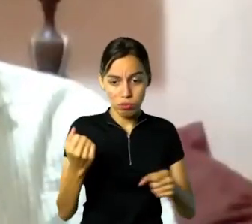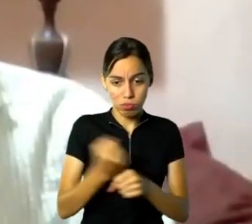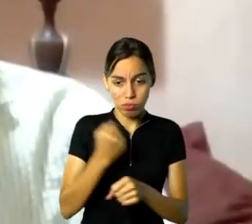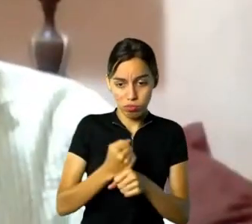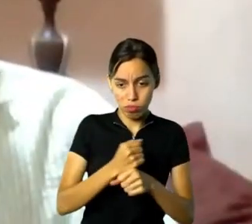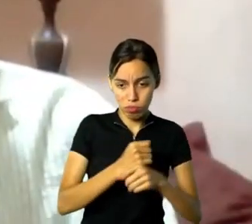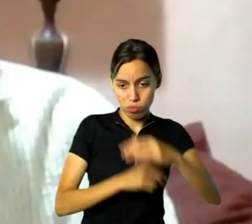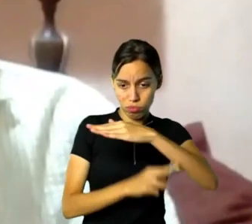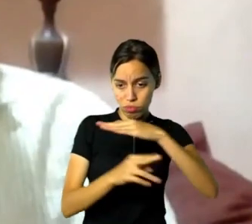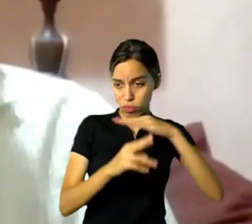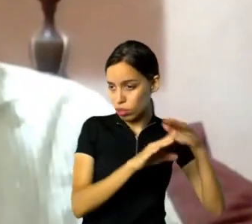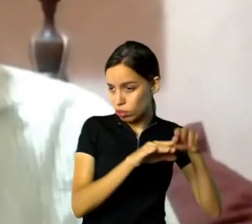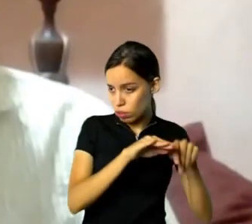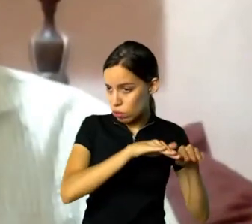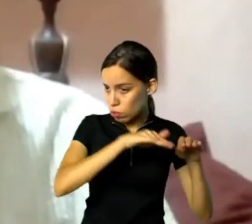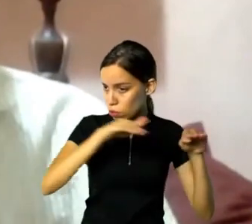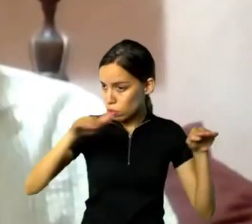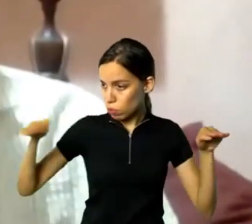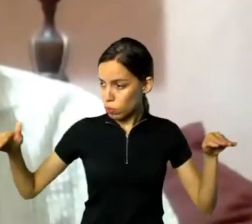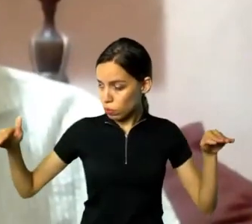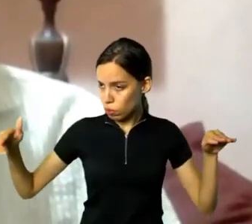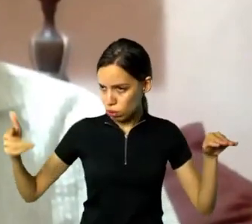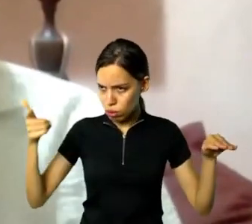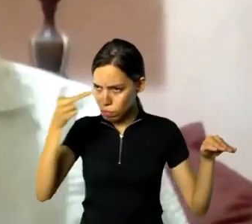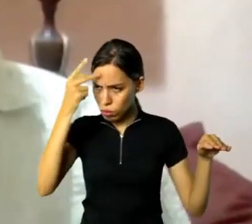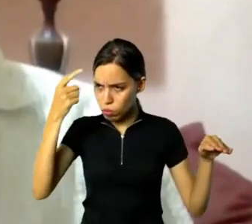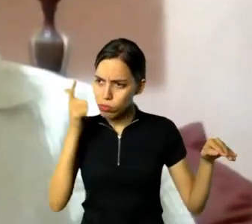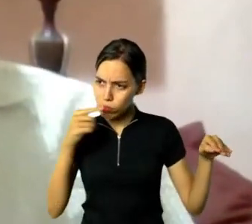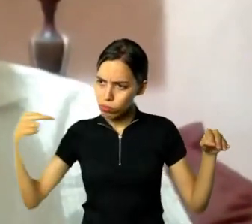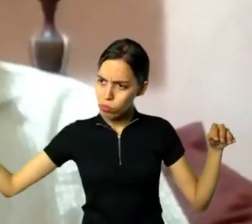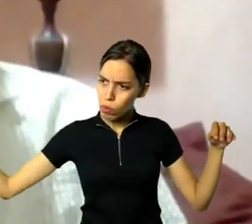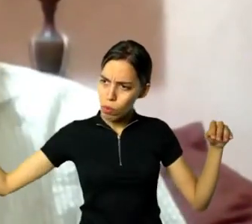homem em cima das águas, né?